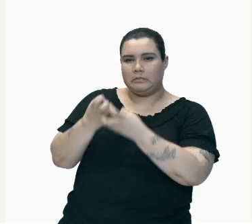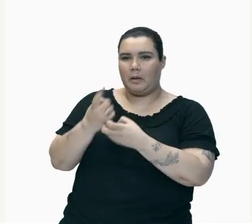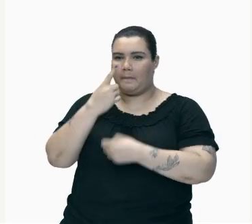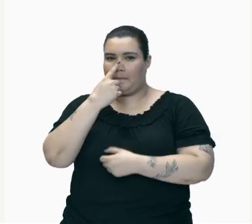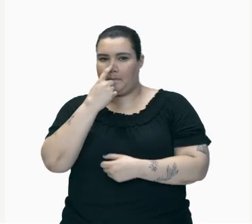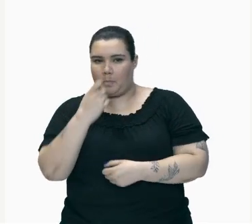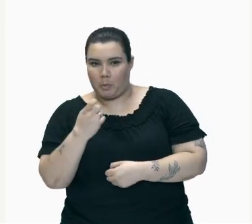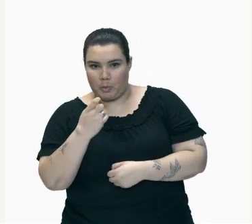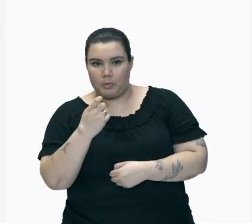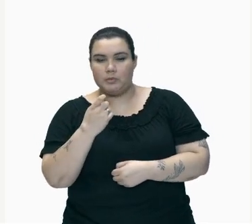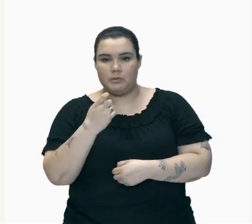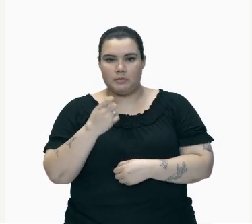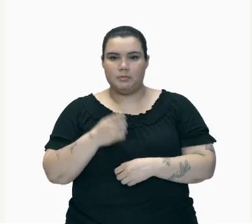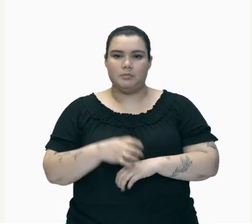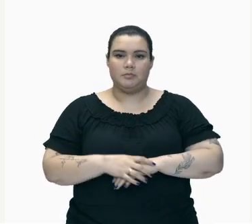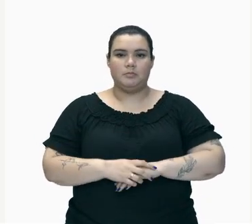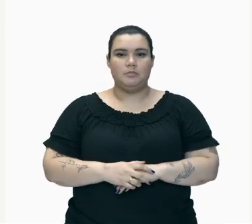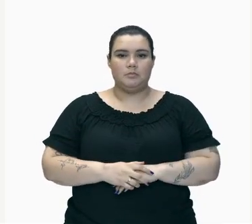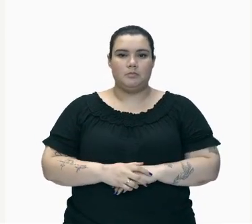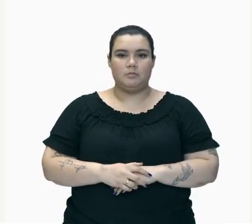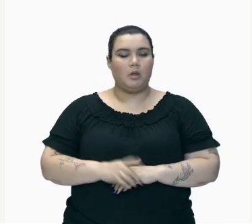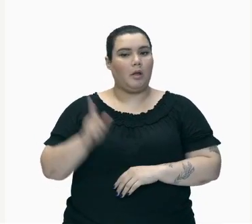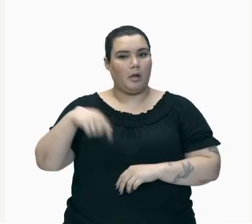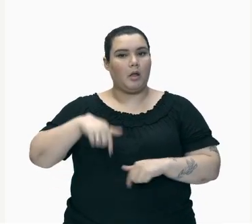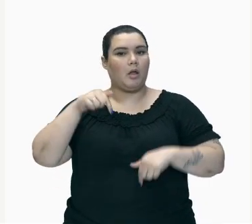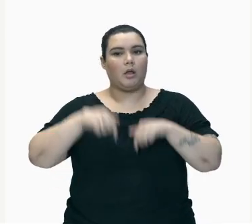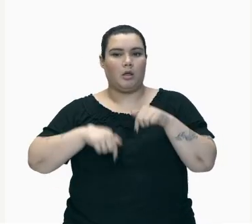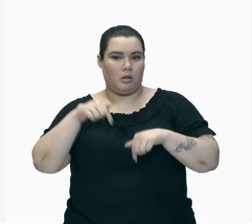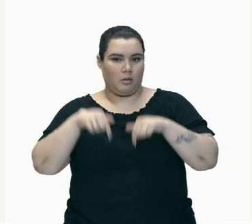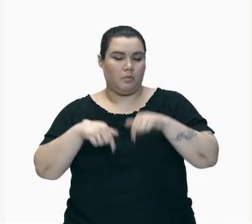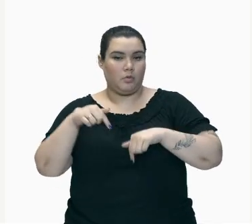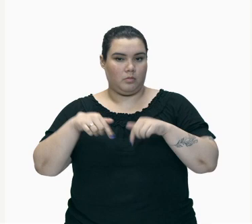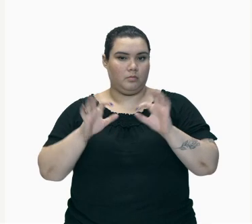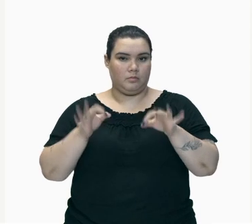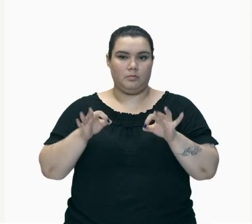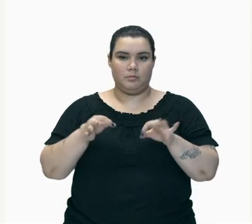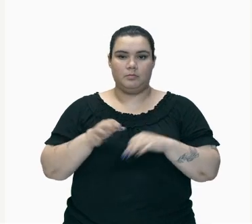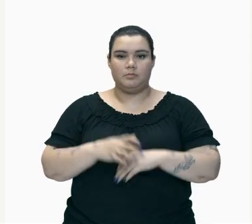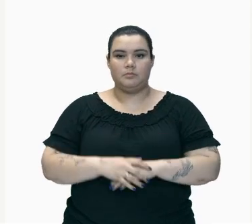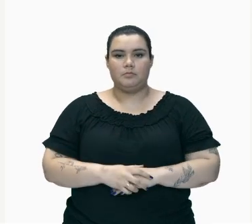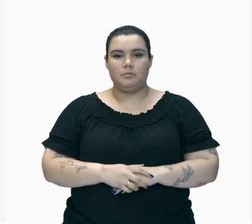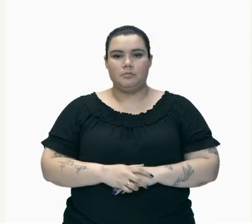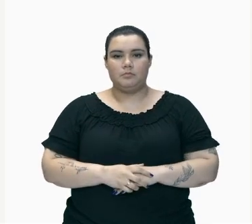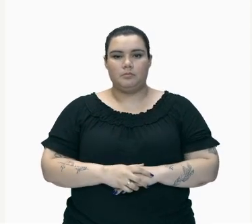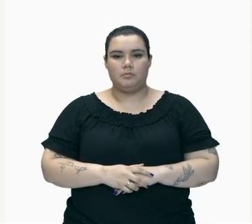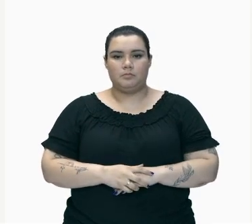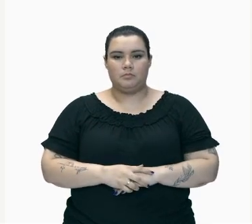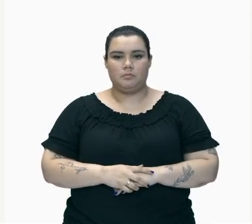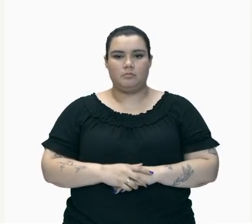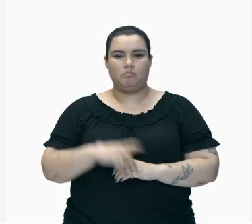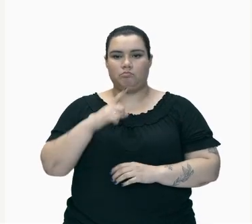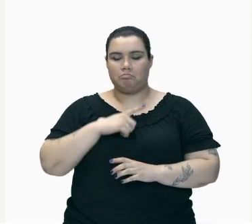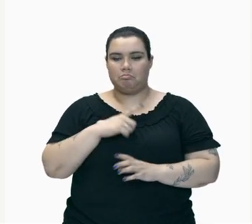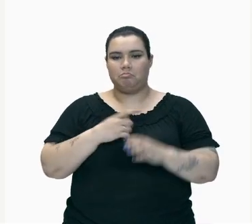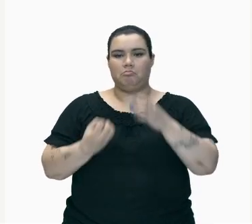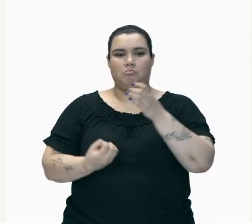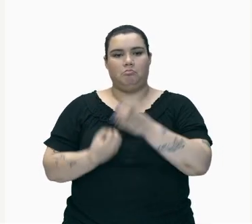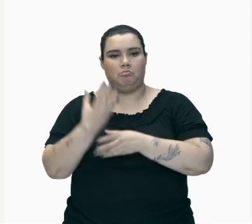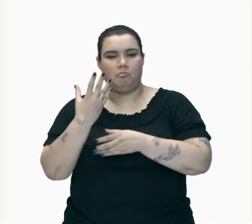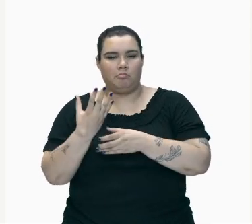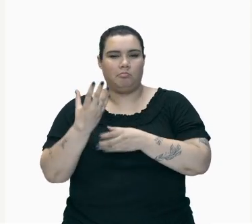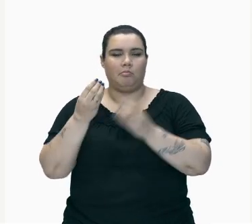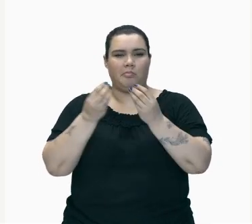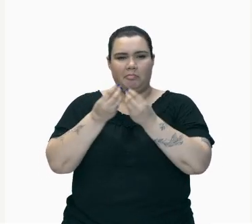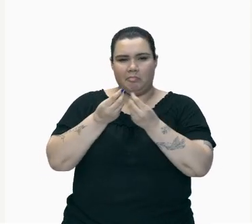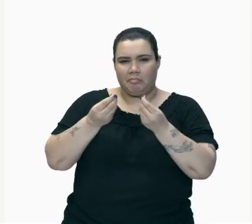Realmente É Um Fenômeno Químico Tem Várias Reações Químicas Acontecendo Ali O Surgimento De Ferrugem